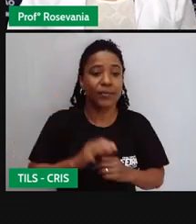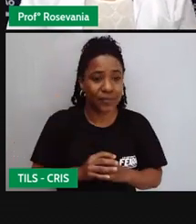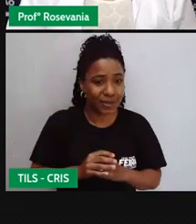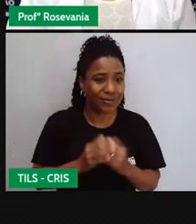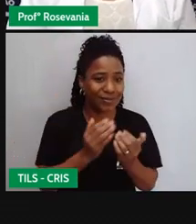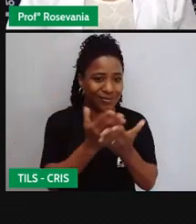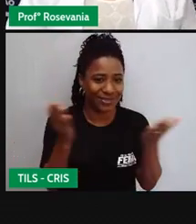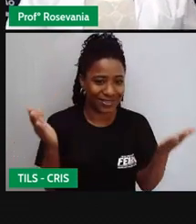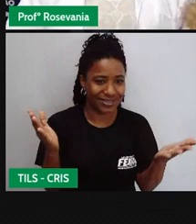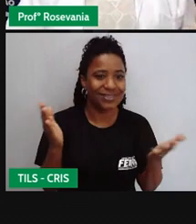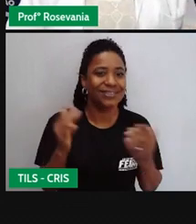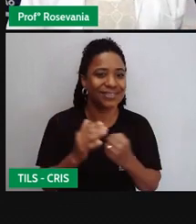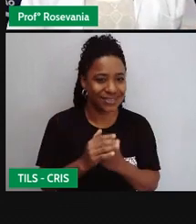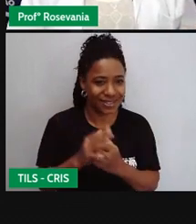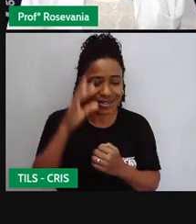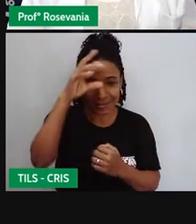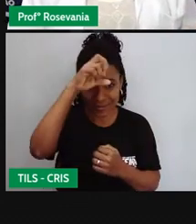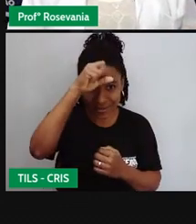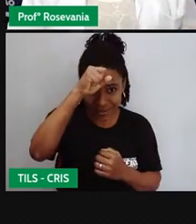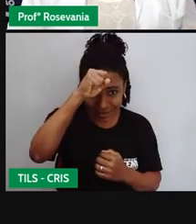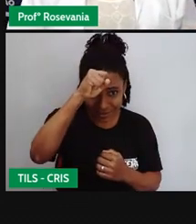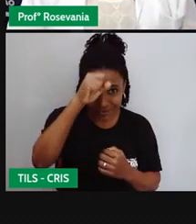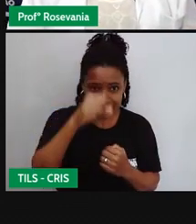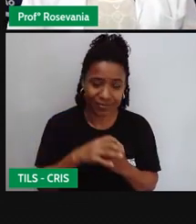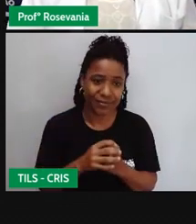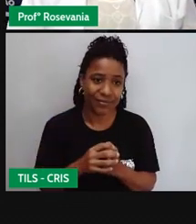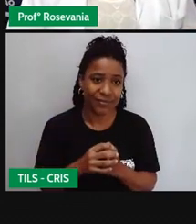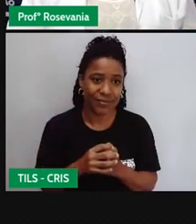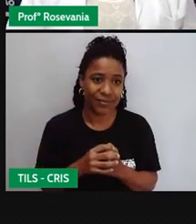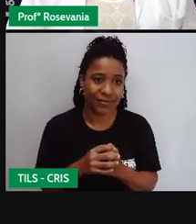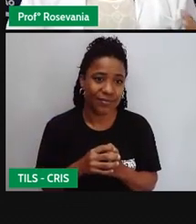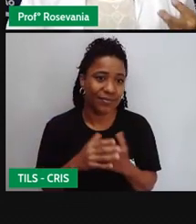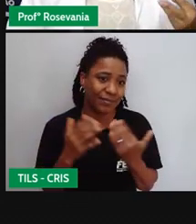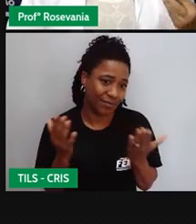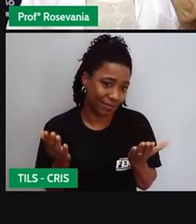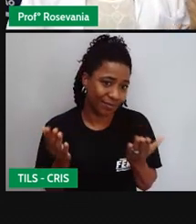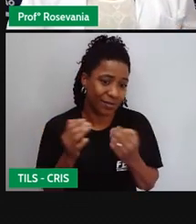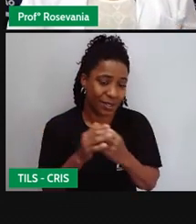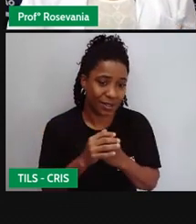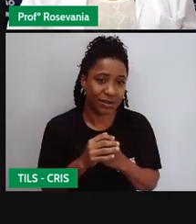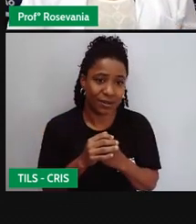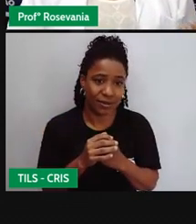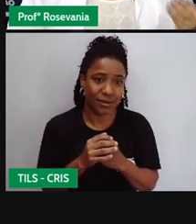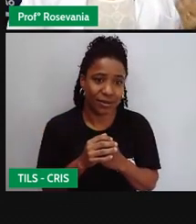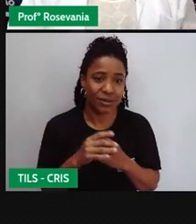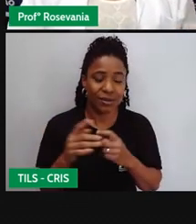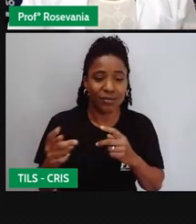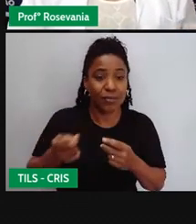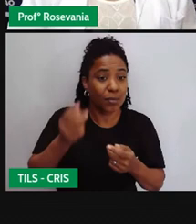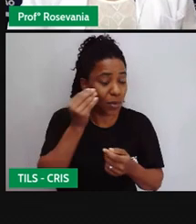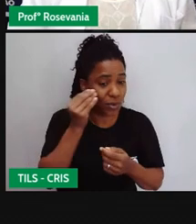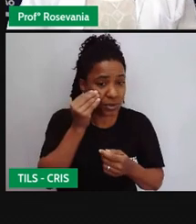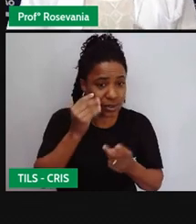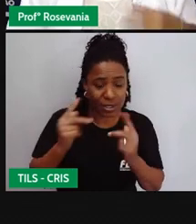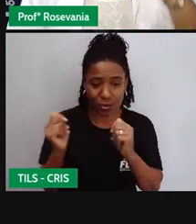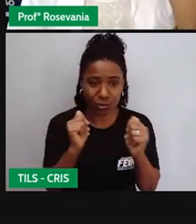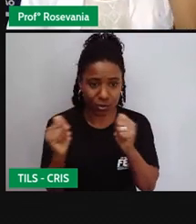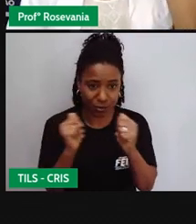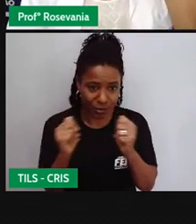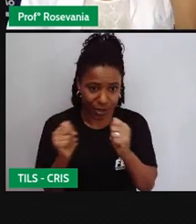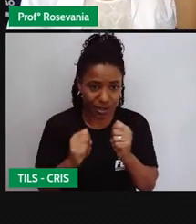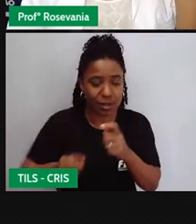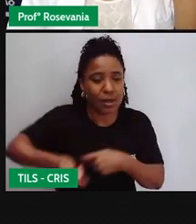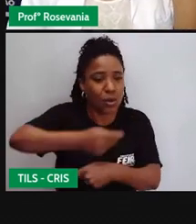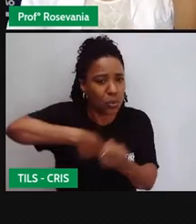espero que vocês tenham entendido, apesar de ser, vamos dizer assim, um espaço econômico importante, uma